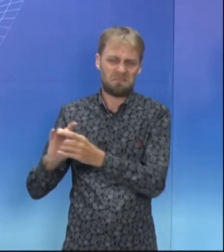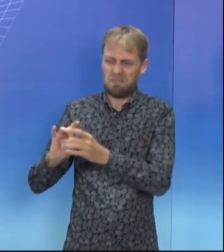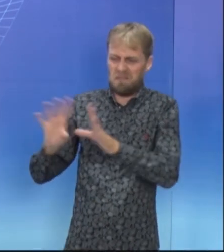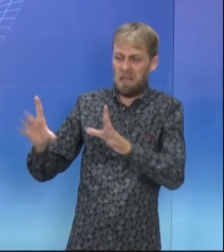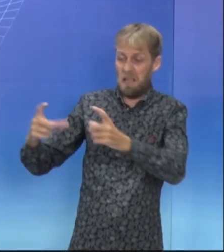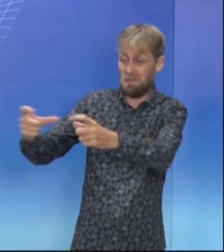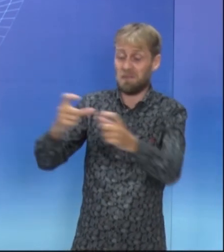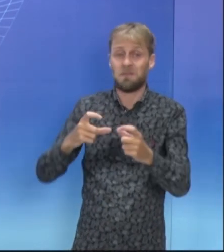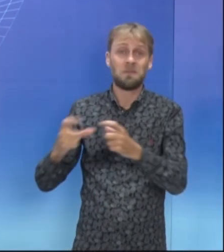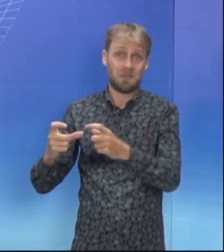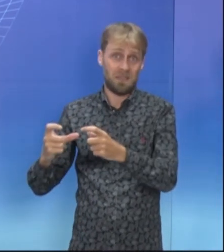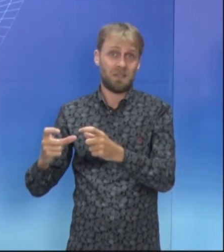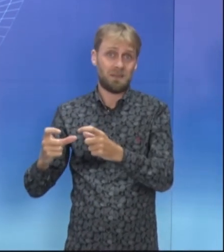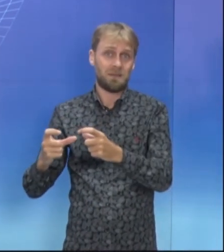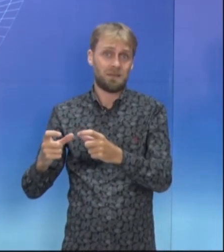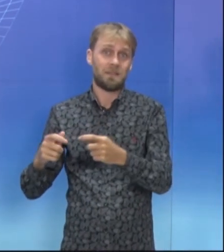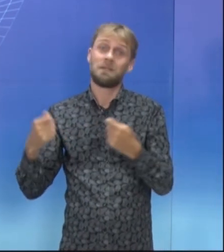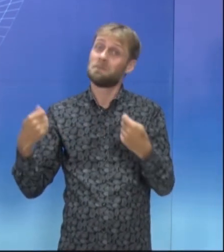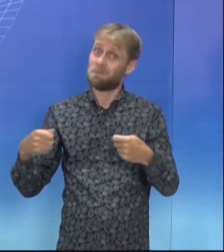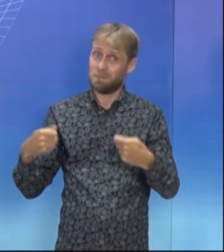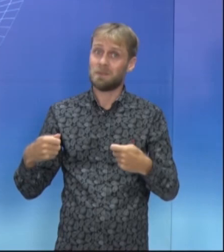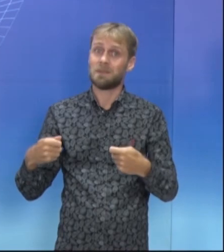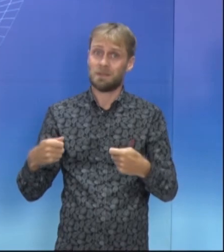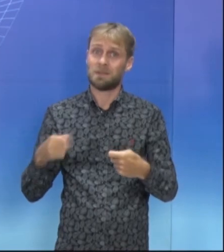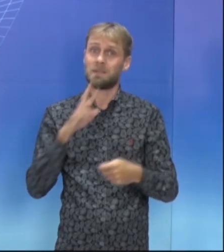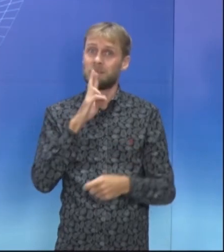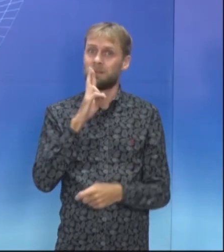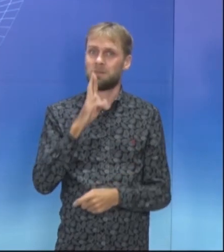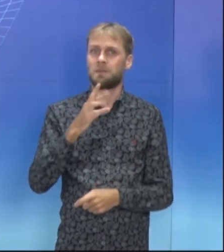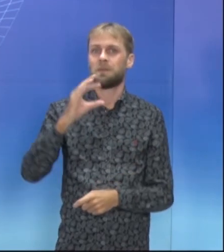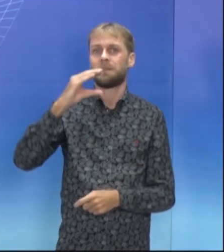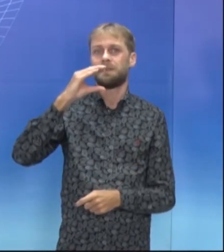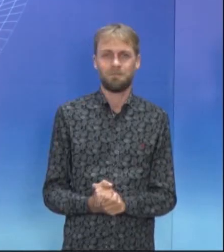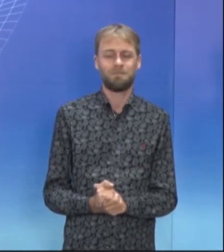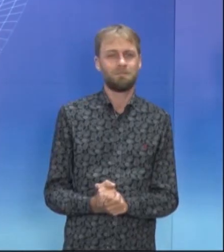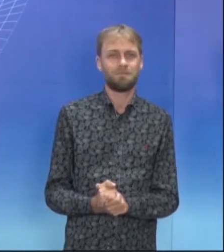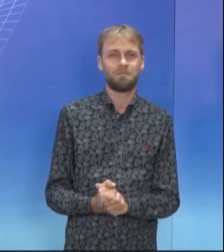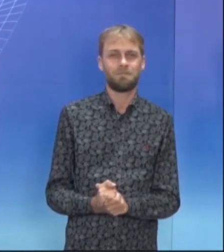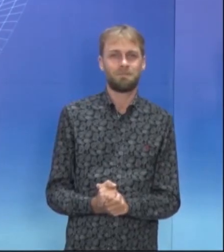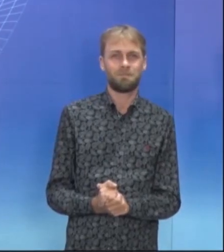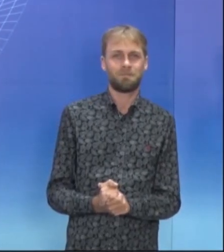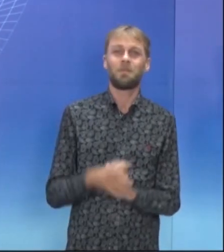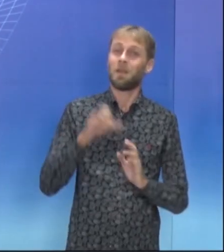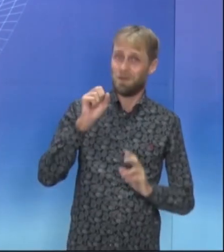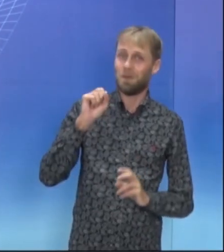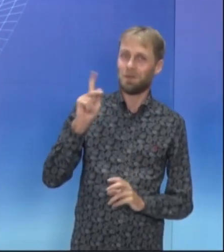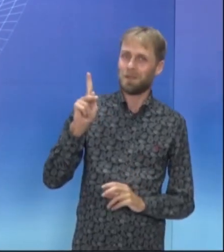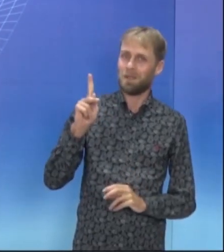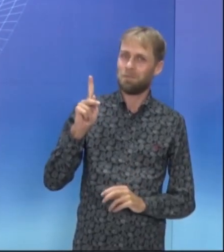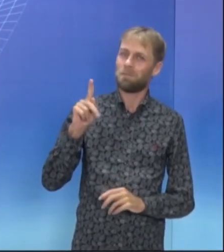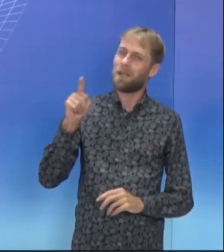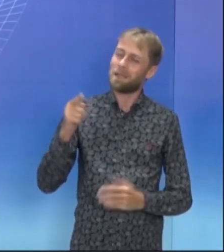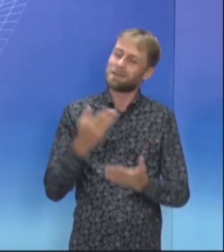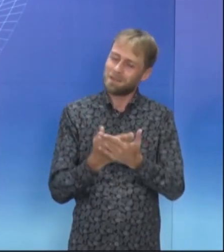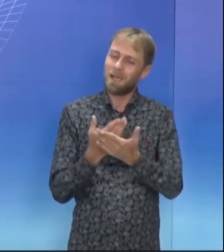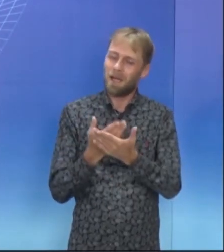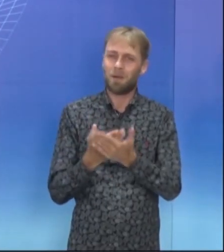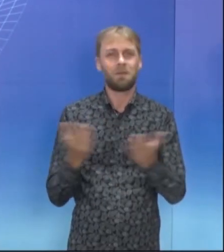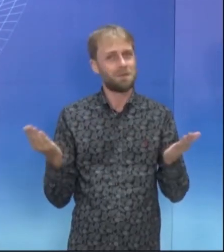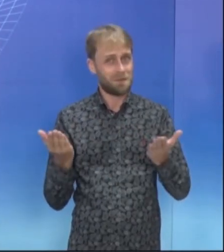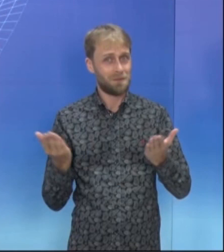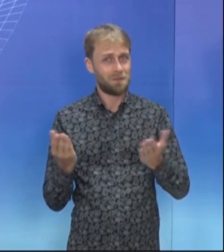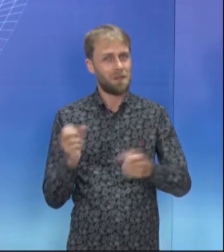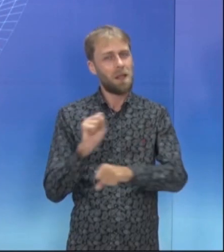prestação de serviço. No caso, então, qual seria a resposta? A resposta é a letra C. Bom, é isso aí. Essa foi a nossa aula, né?